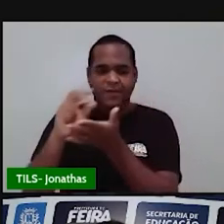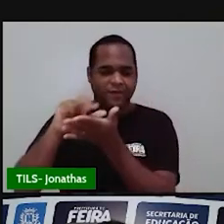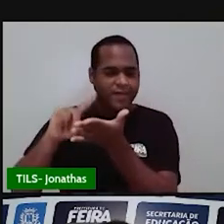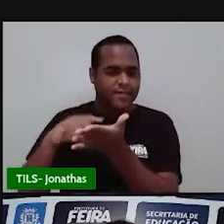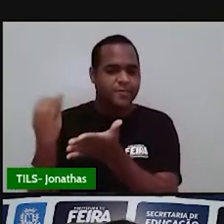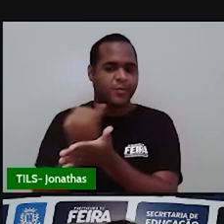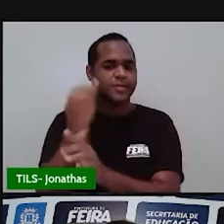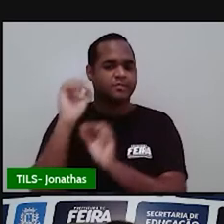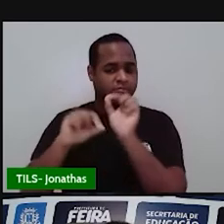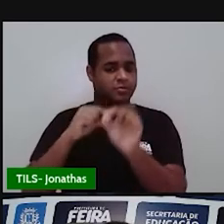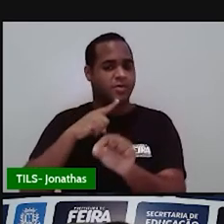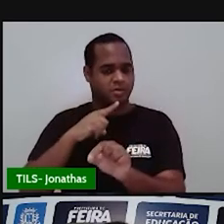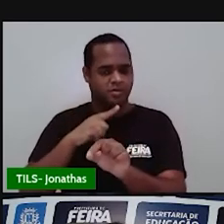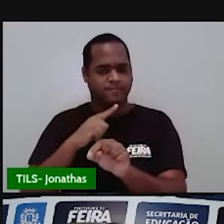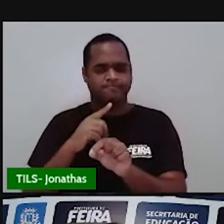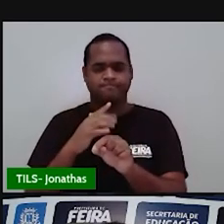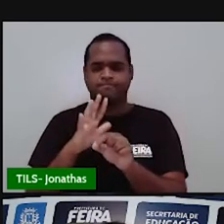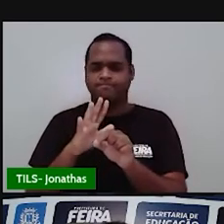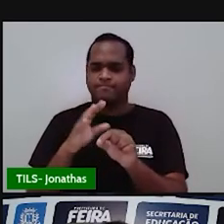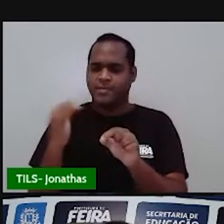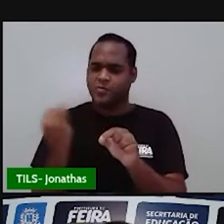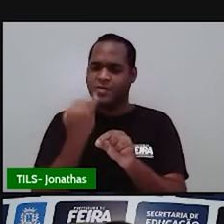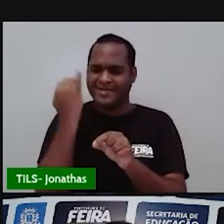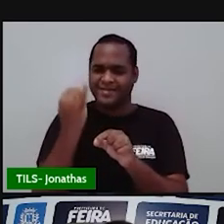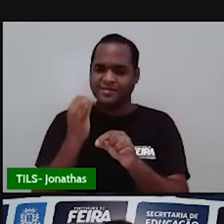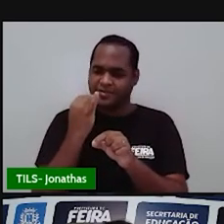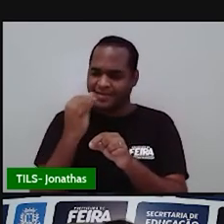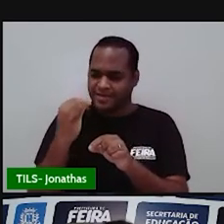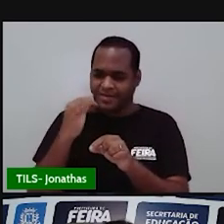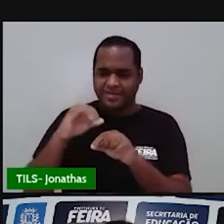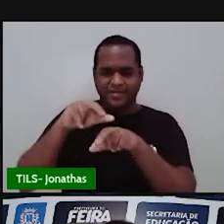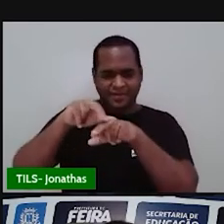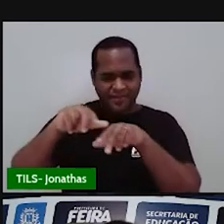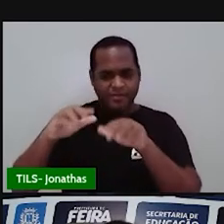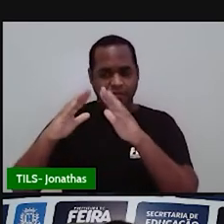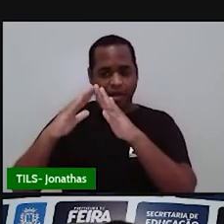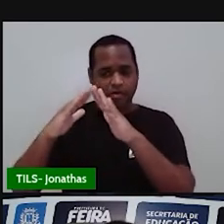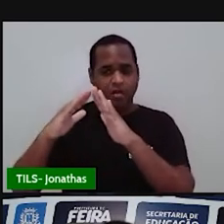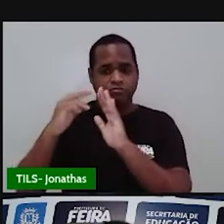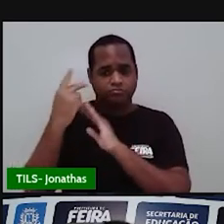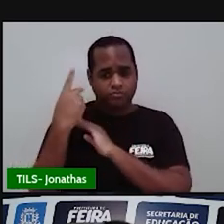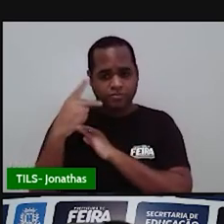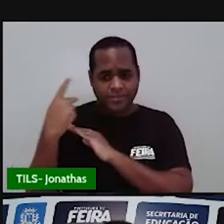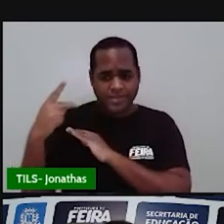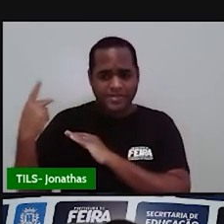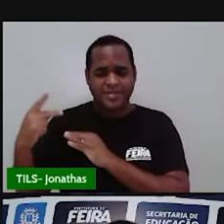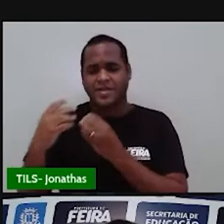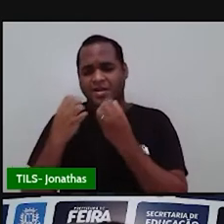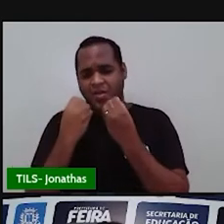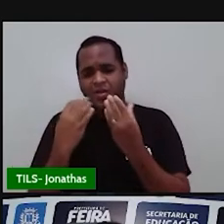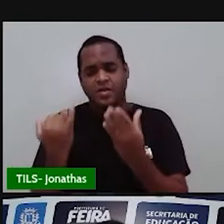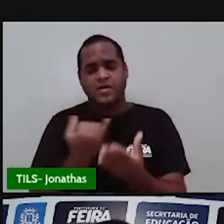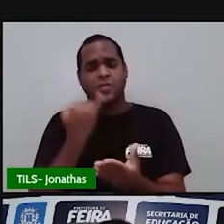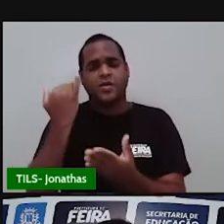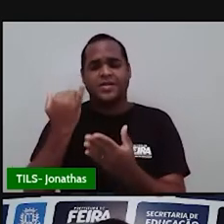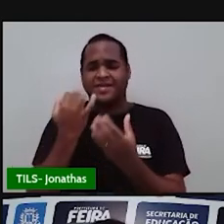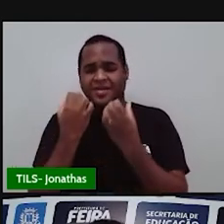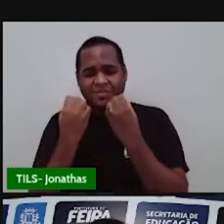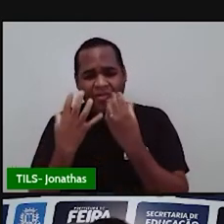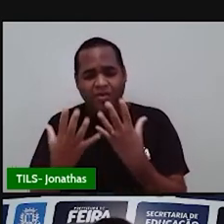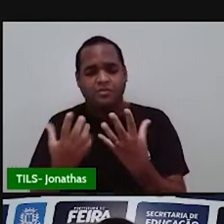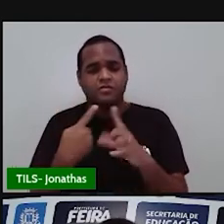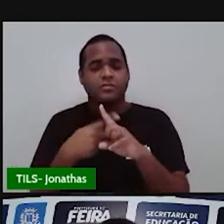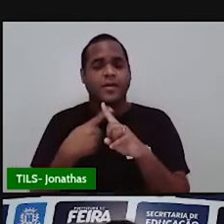importância? Por que que a gente precisa, né? Por que que é legal, por que que é bom